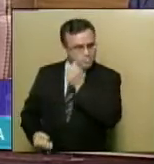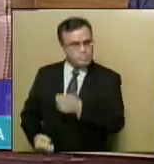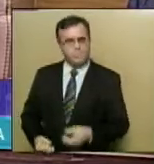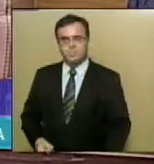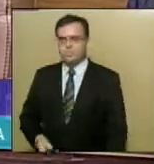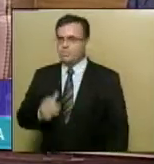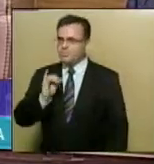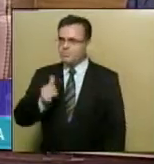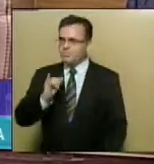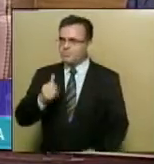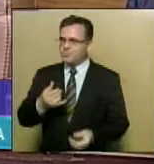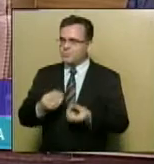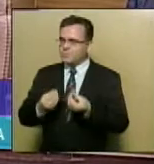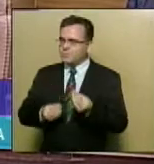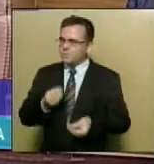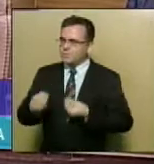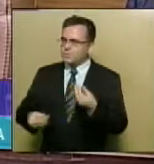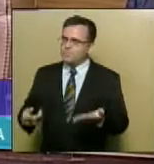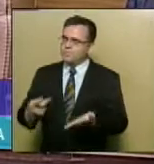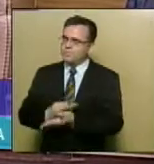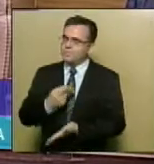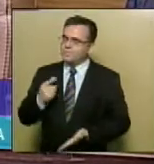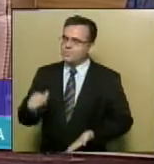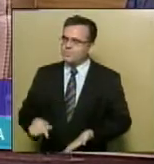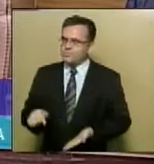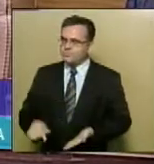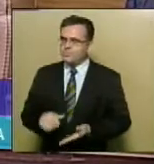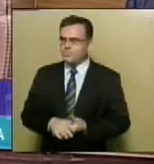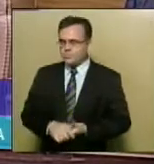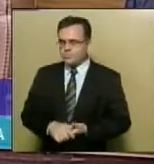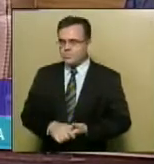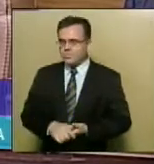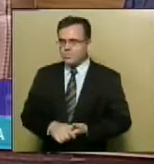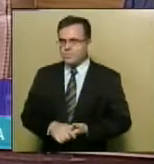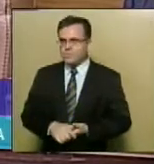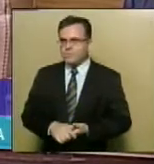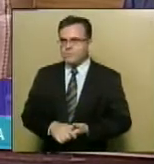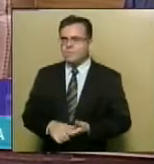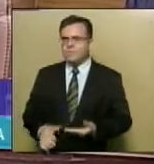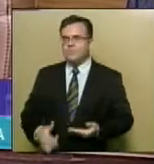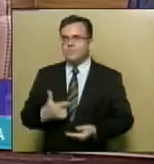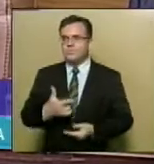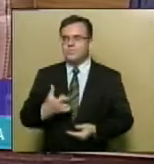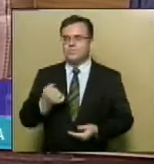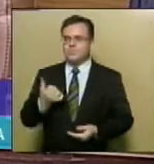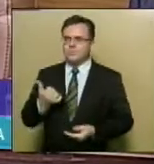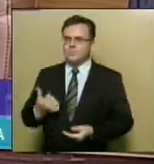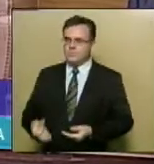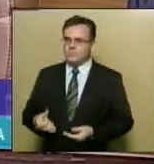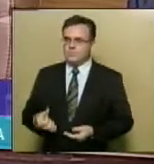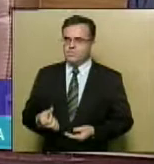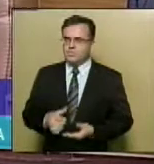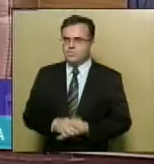relatório de atividades dessa Corte de Contas, referente ao exercício de 2016.